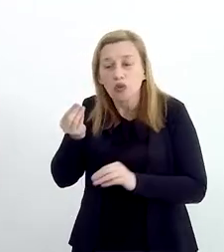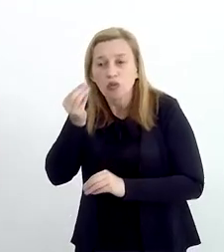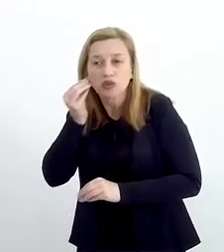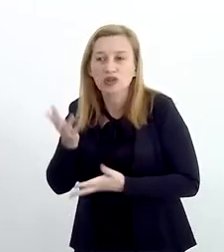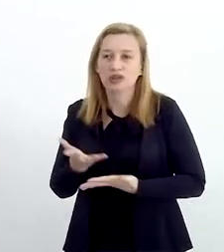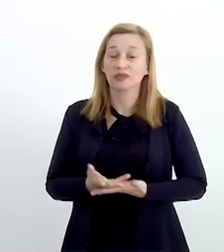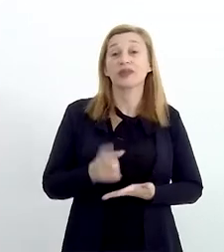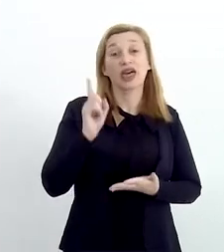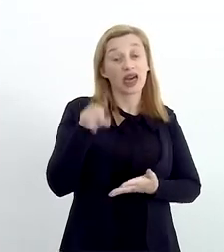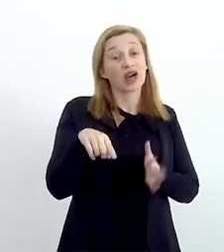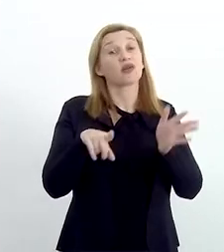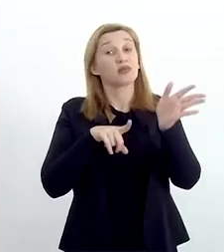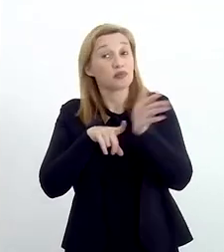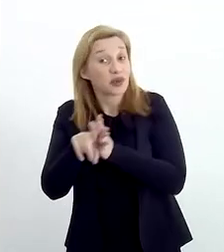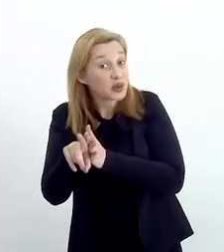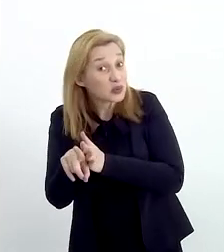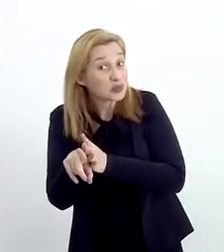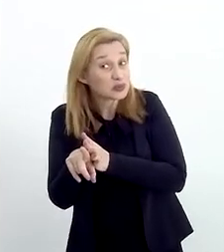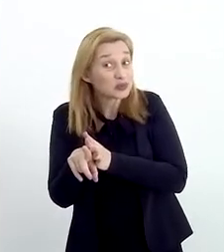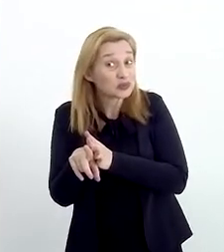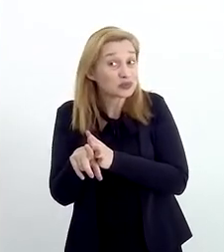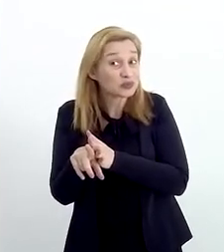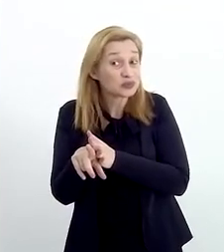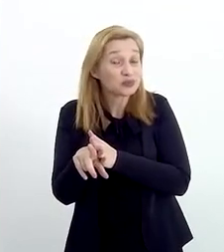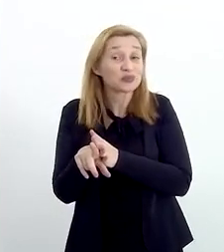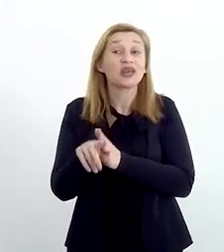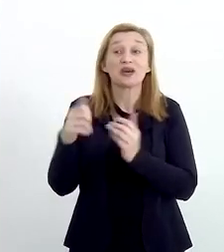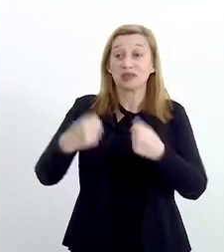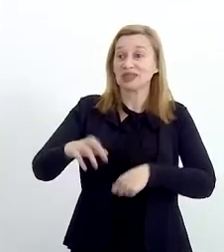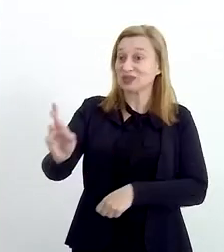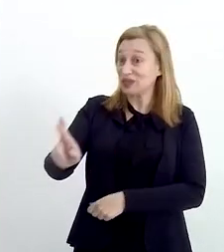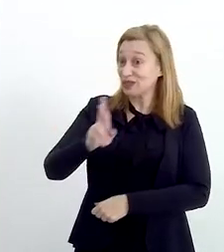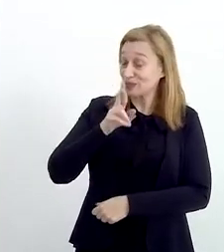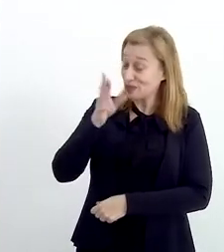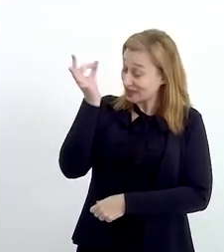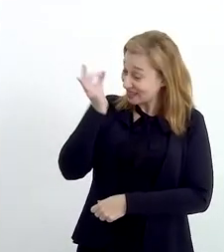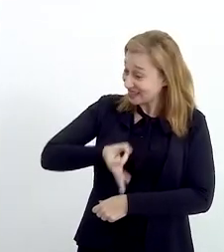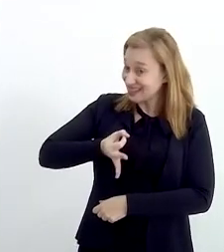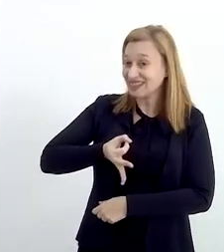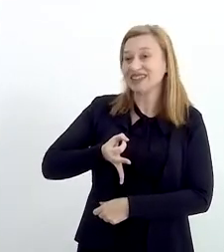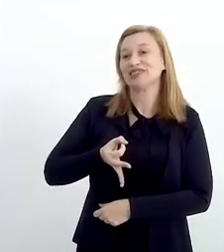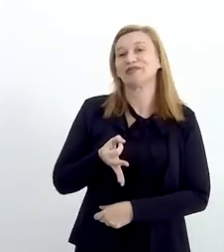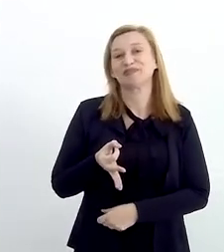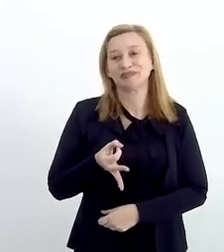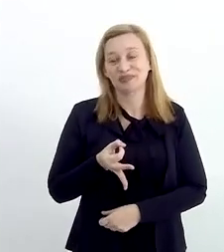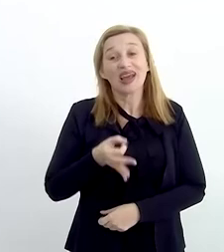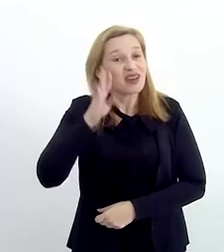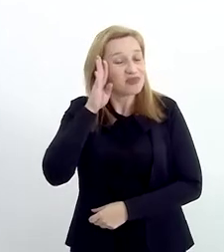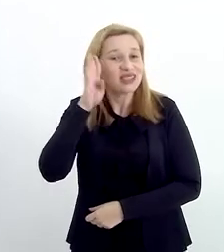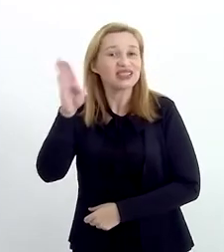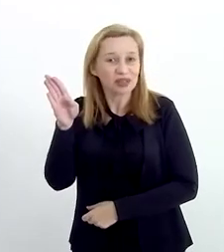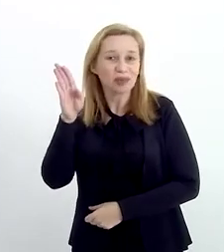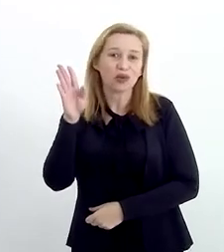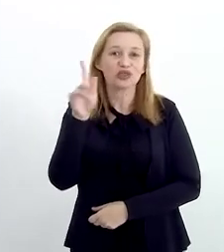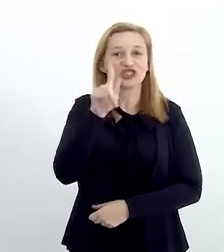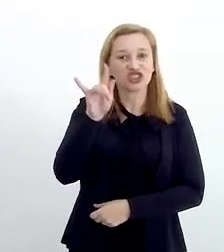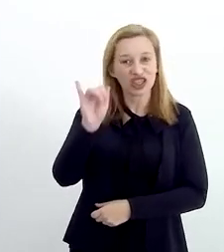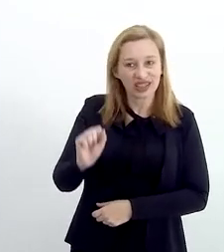olhando para eles como oportunidade? Essa é uma pergunta que precisa de resposta muito contundente.